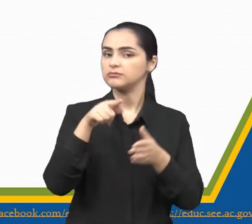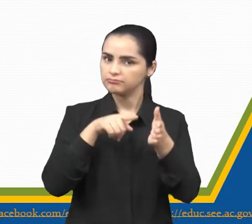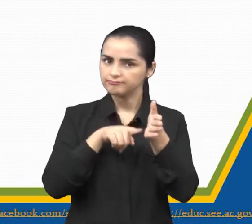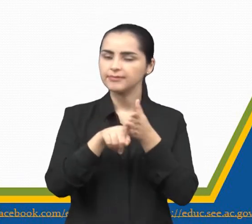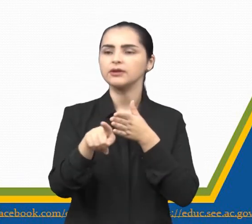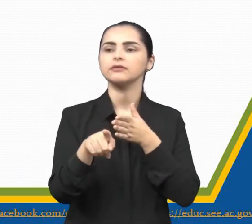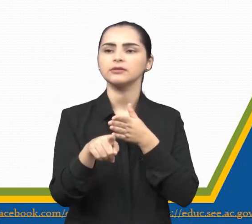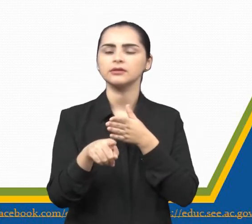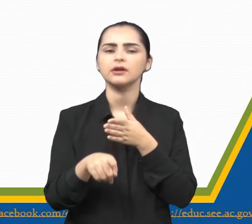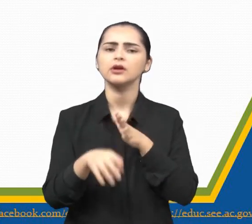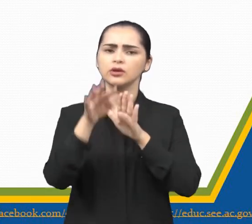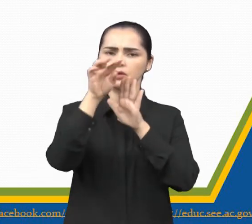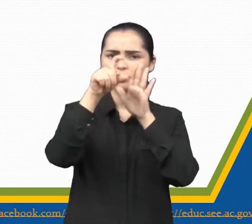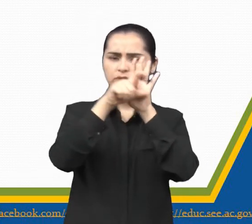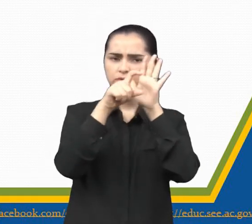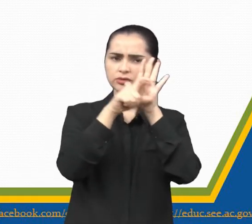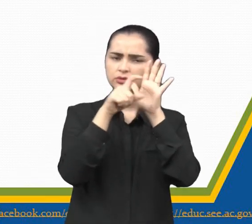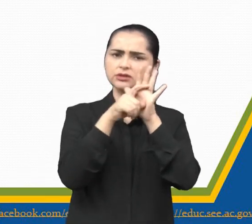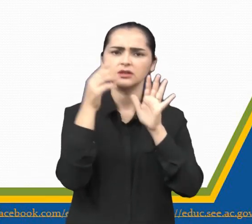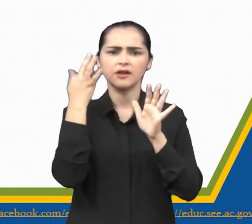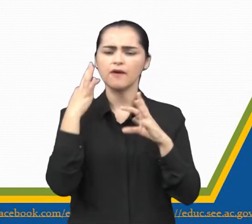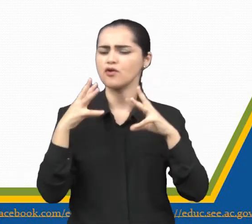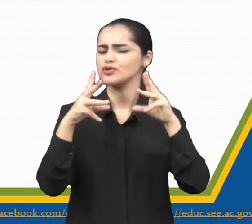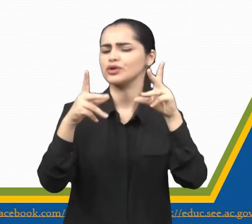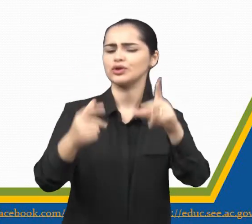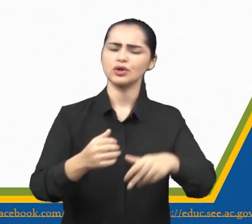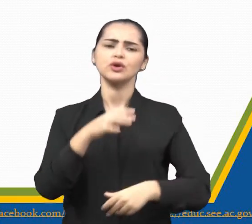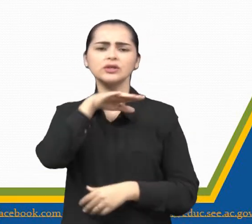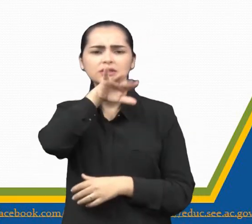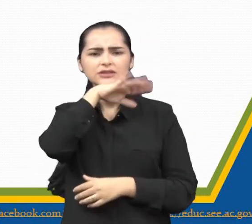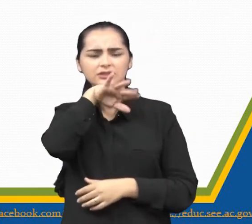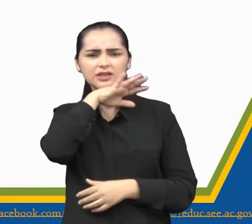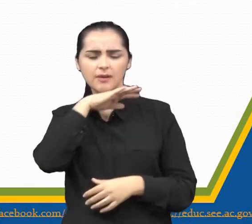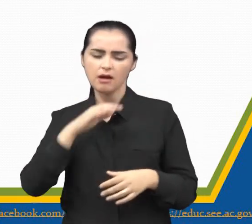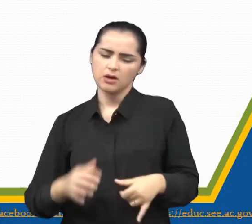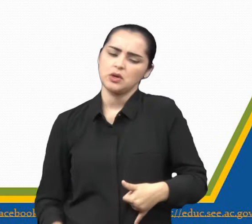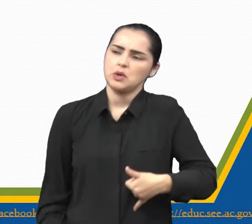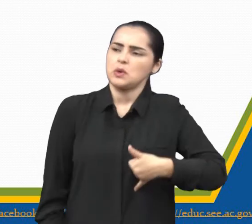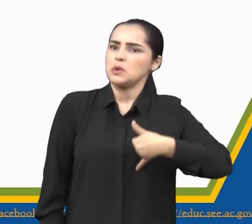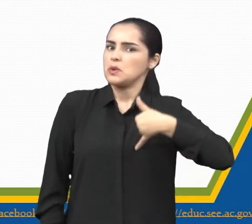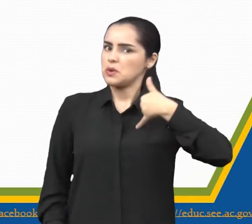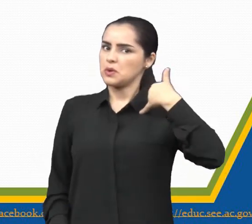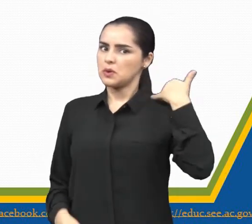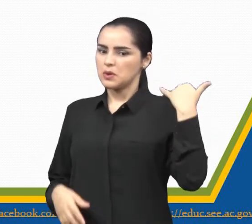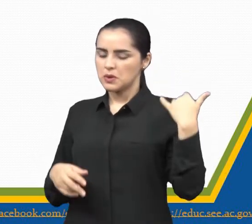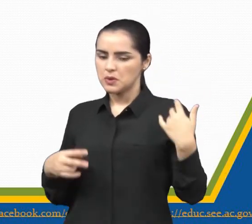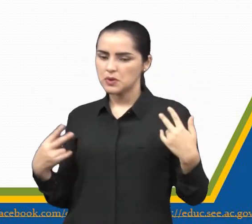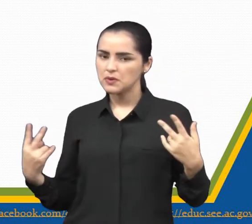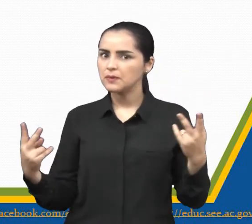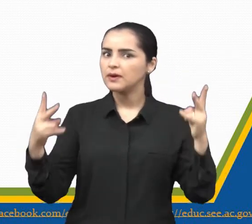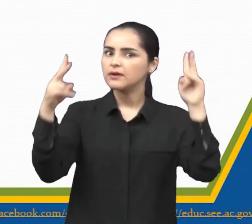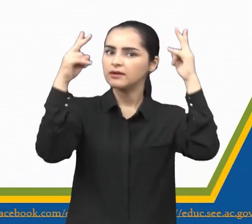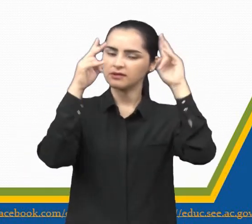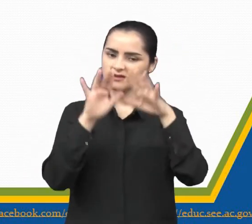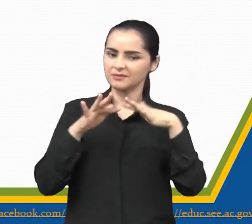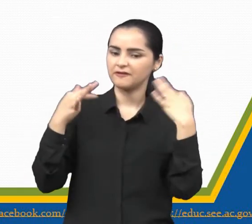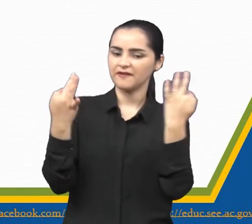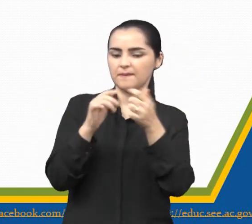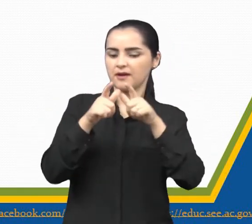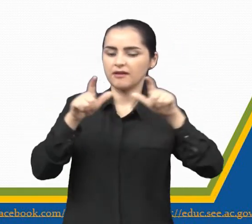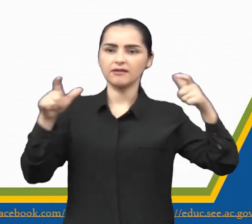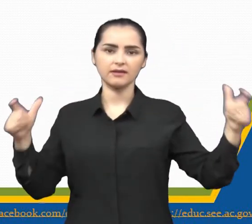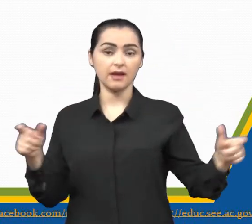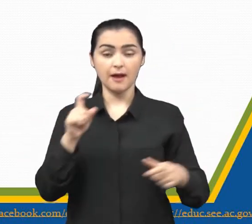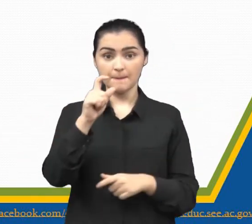todos os animais estavam se vangloriando de suas famílias numerosas. A palavra em destaque significa, ó.